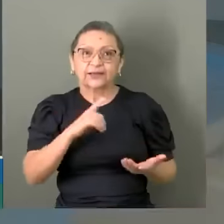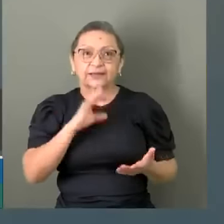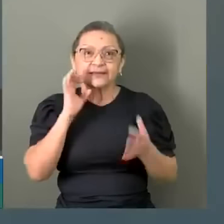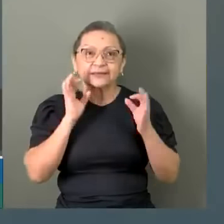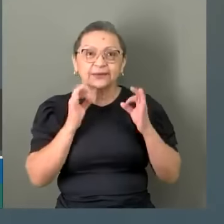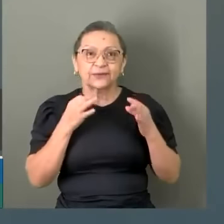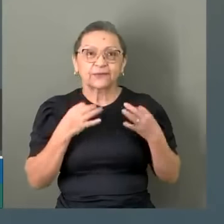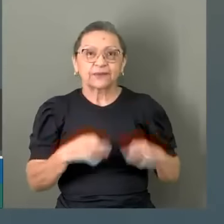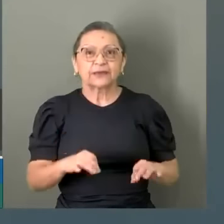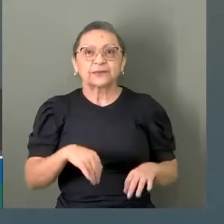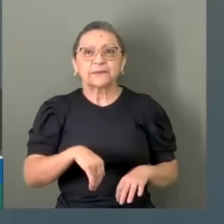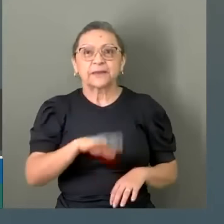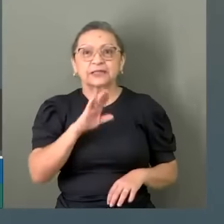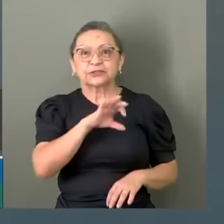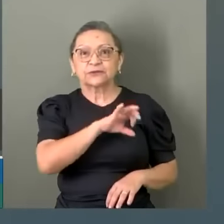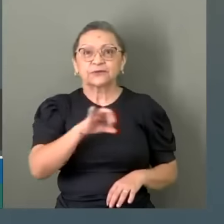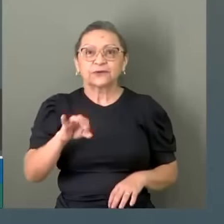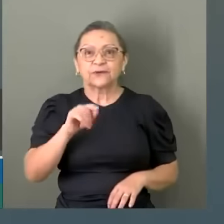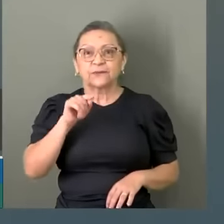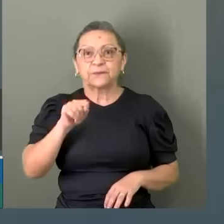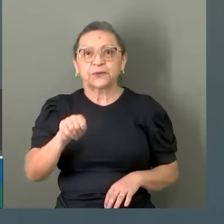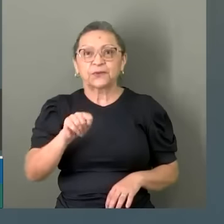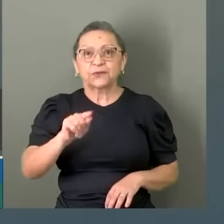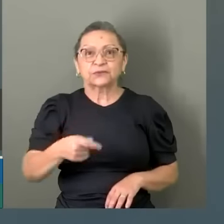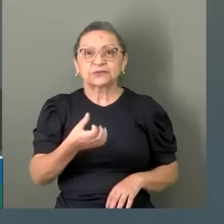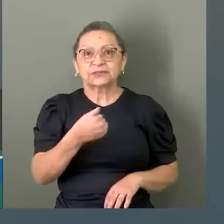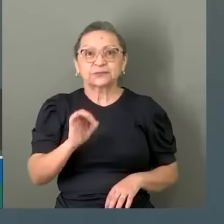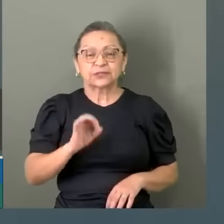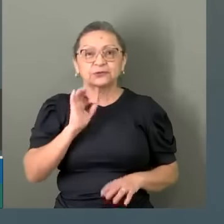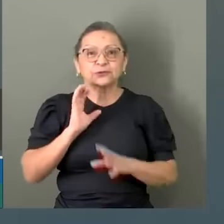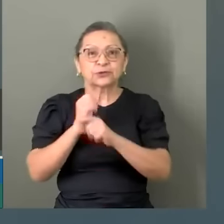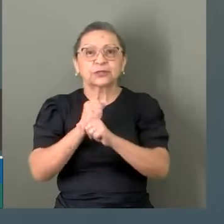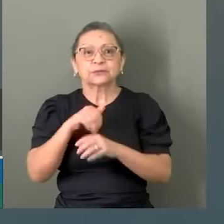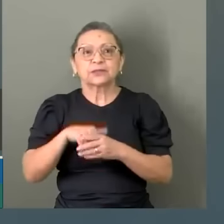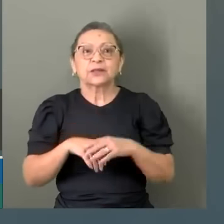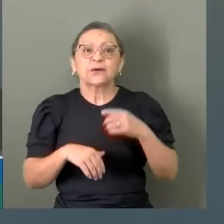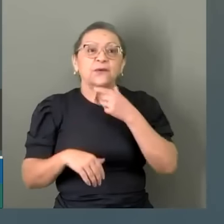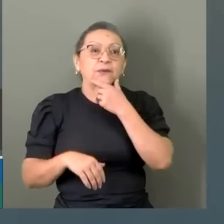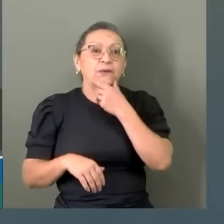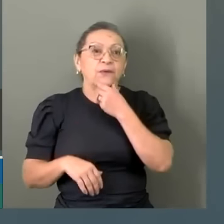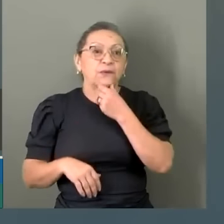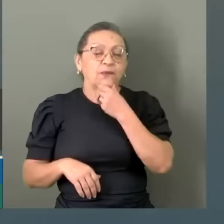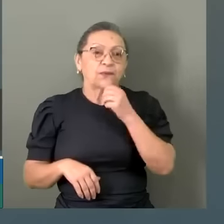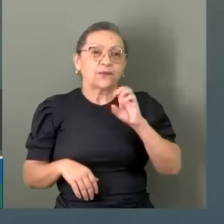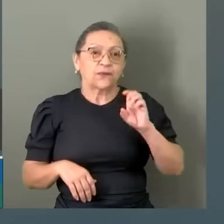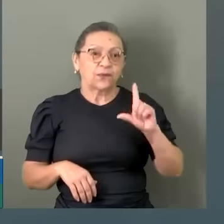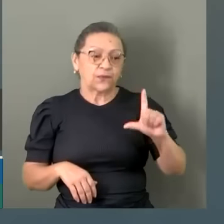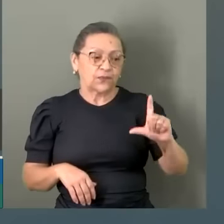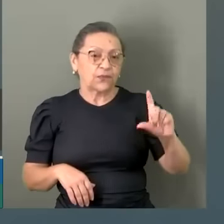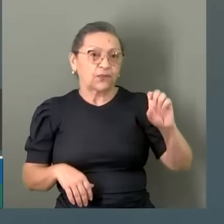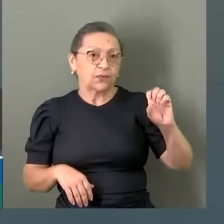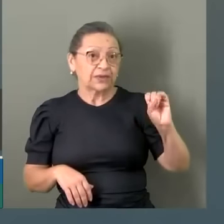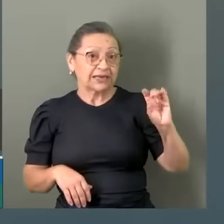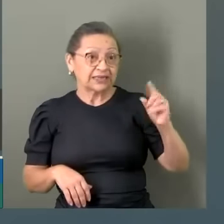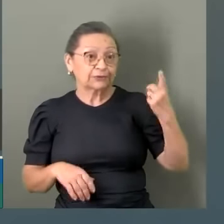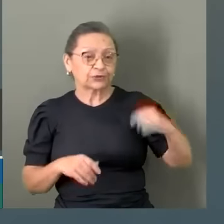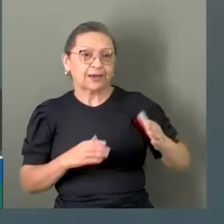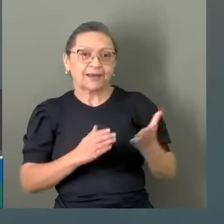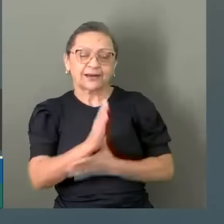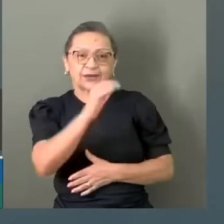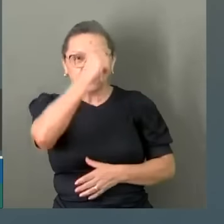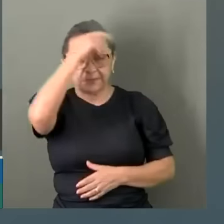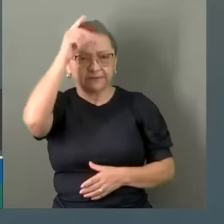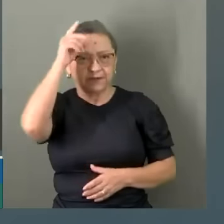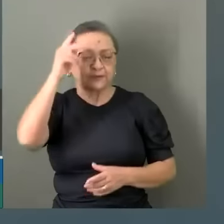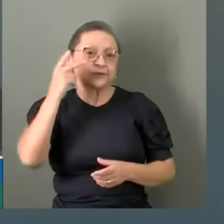Com mais de 99,60% das urnas apuradas, Evandro Leitão, do PT, foi eleito prefeito de Fortaleza. Uma